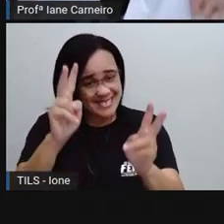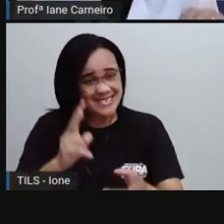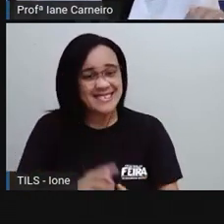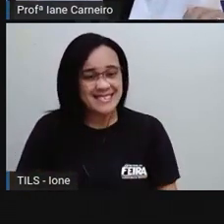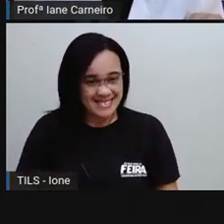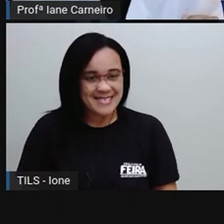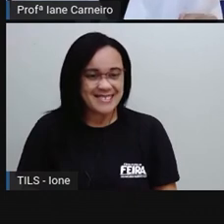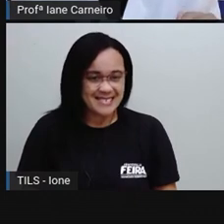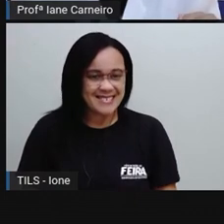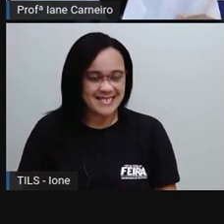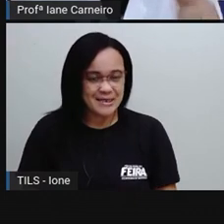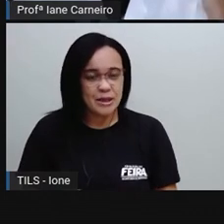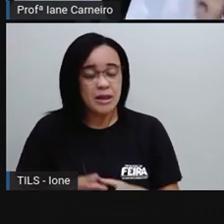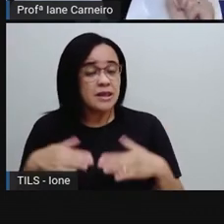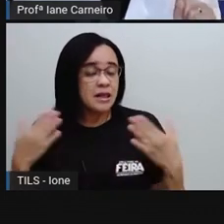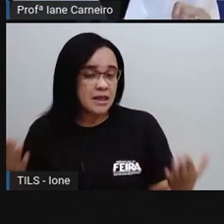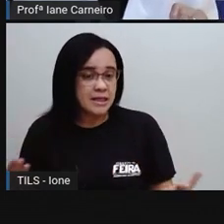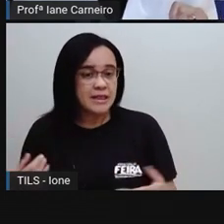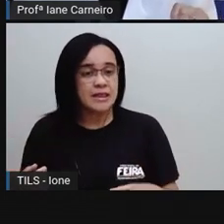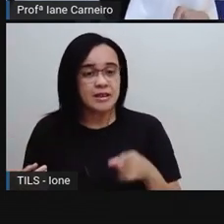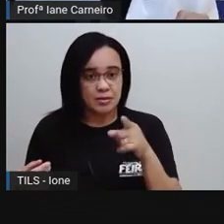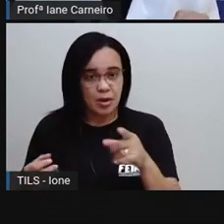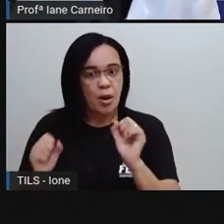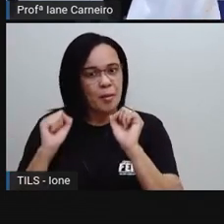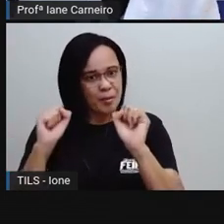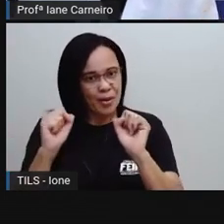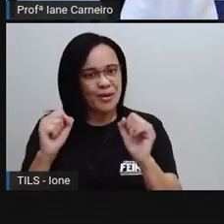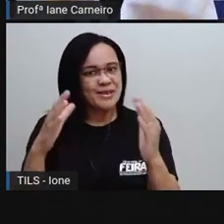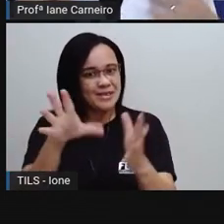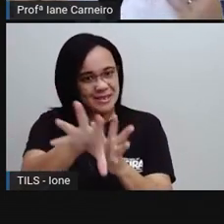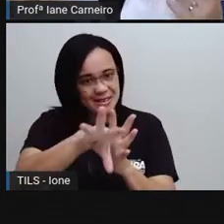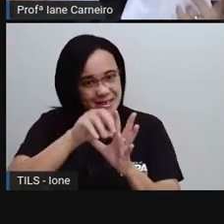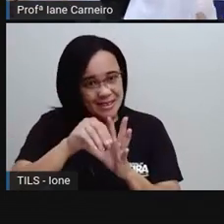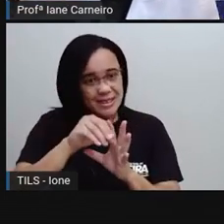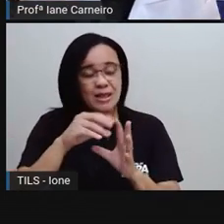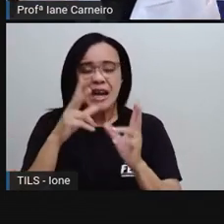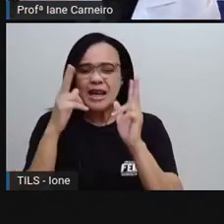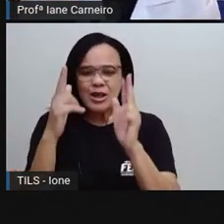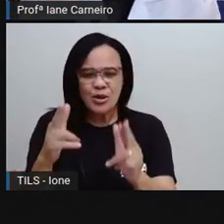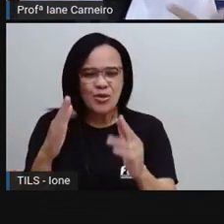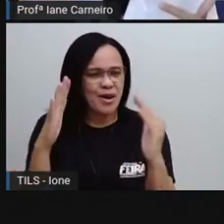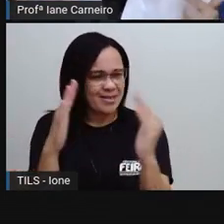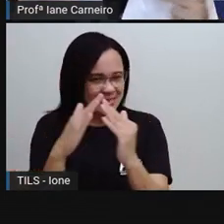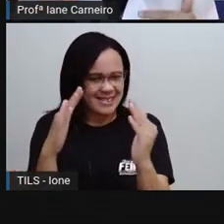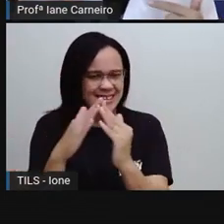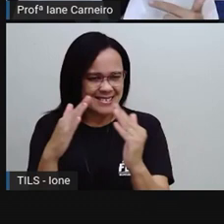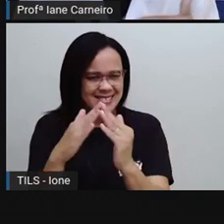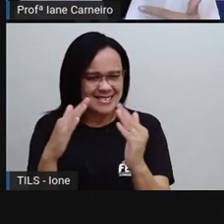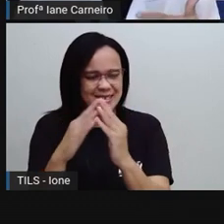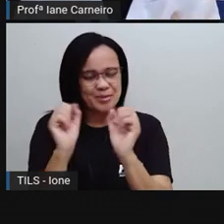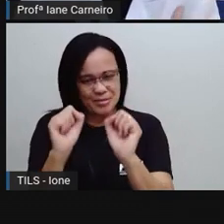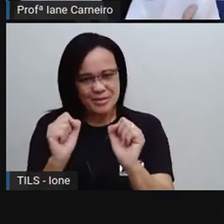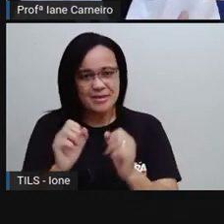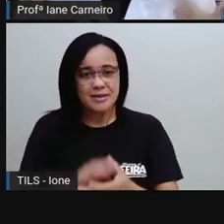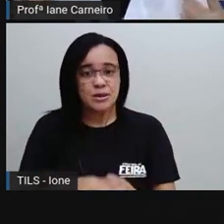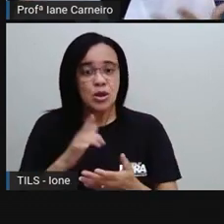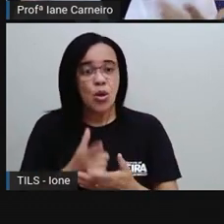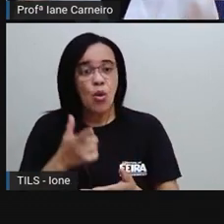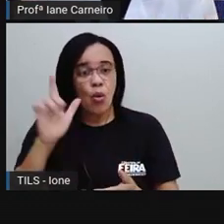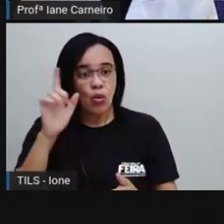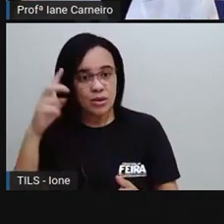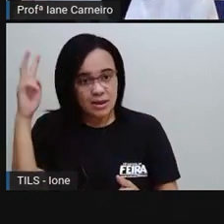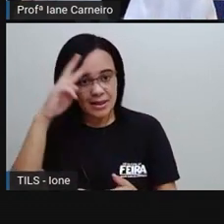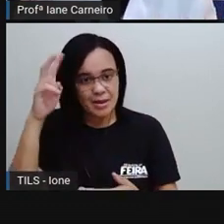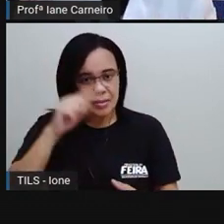ganhar. E aí, você faz em sua casa. Tá bom? Outra forma, né? Como a gente falou lá no início da aula, outra